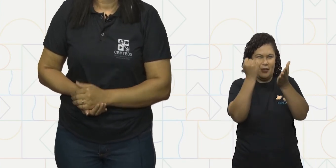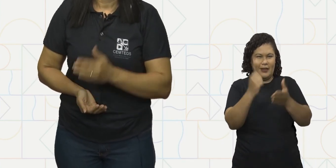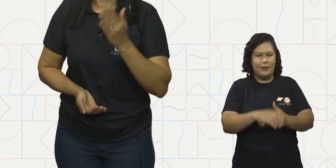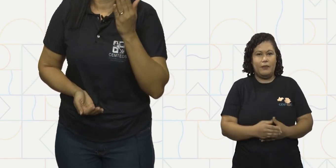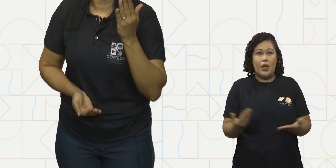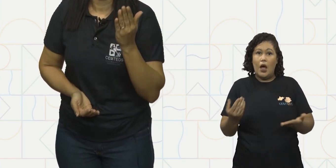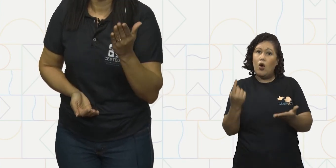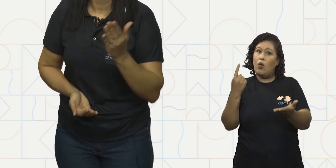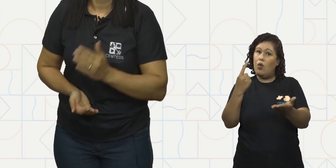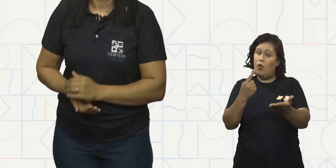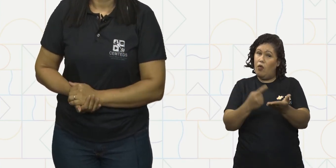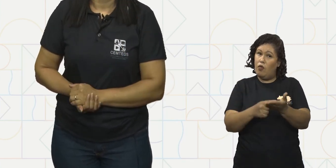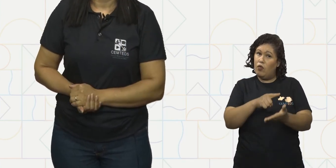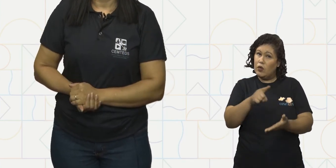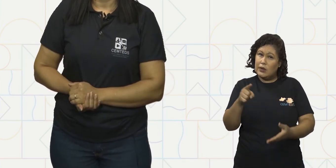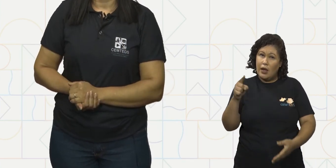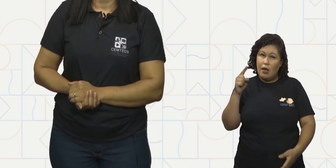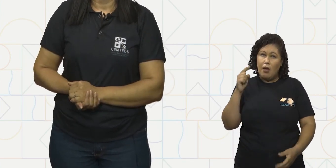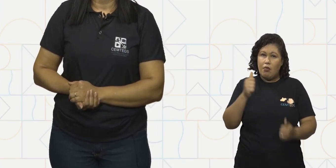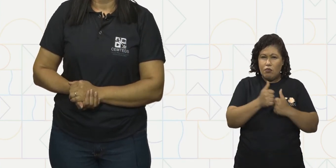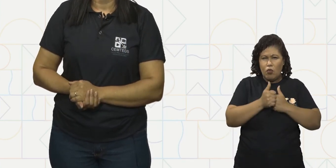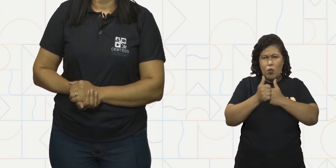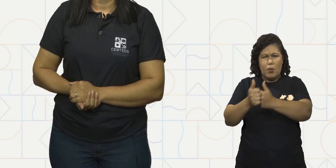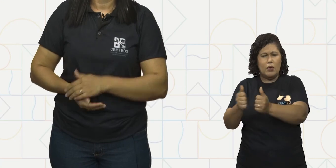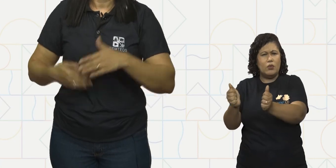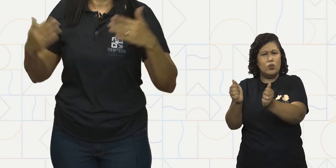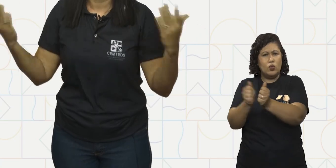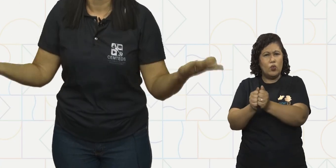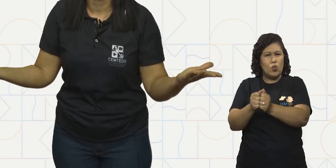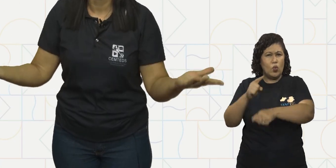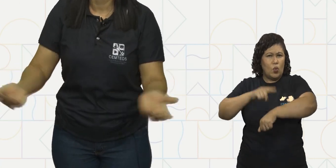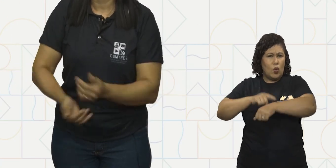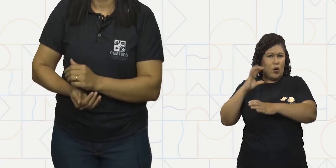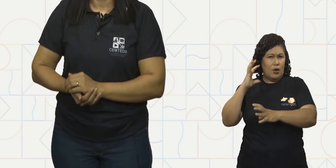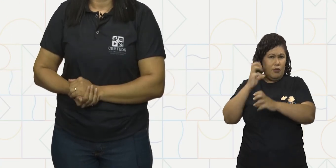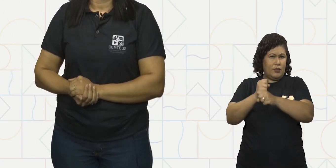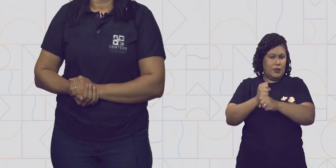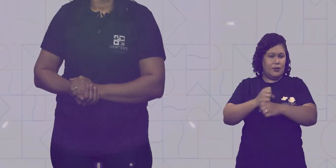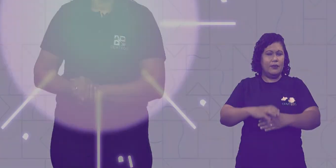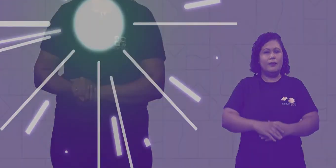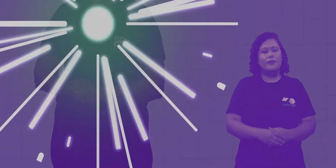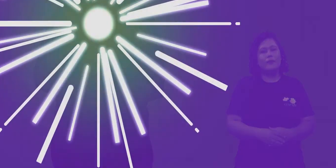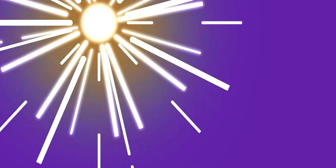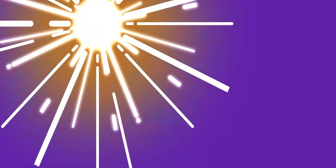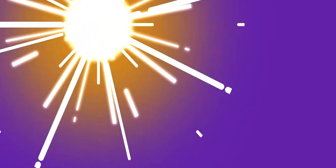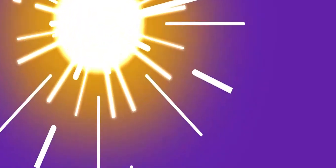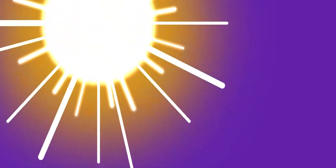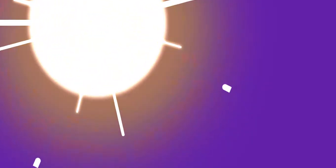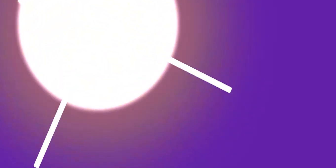agora eu convido você a acompanhar comigo a hora da revisão